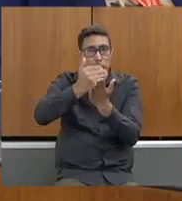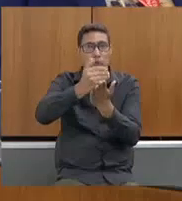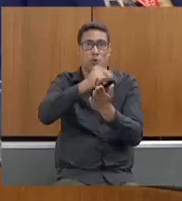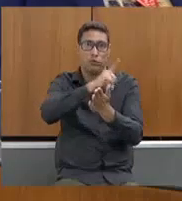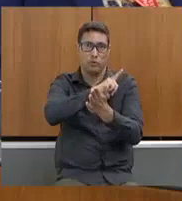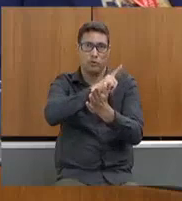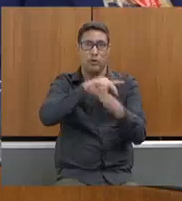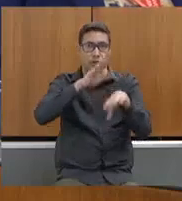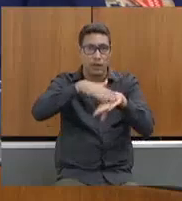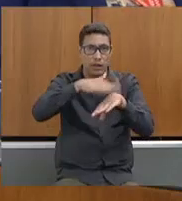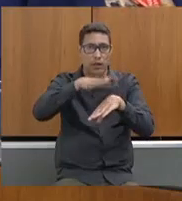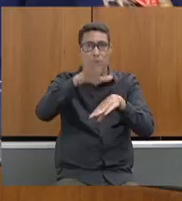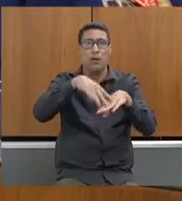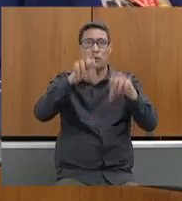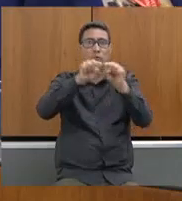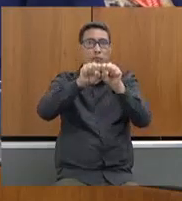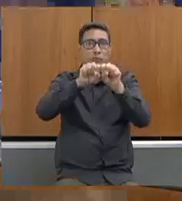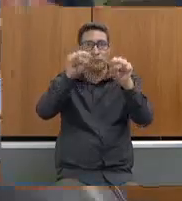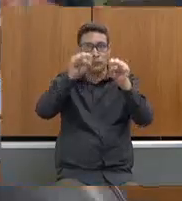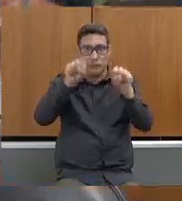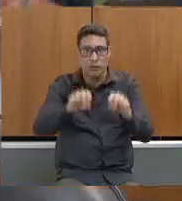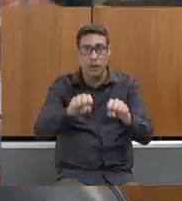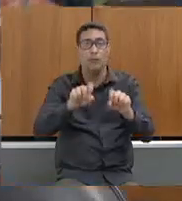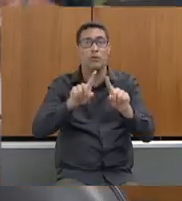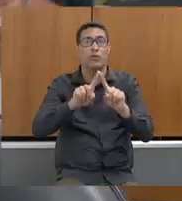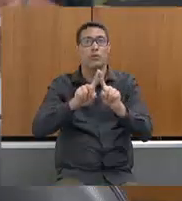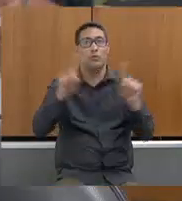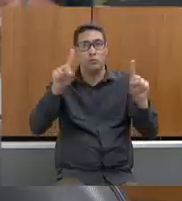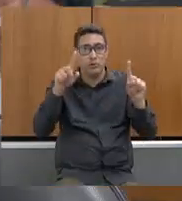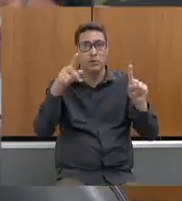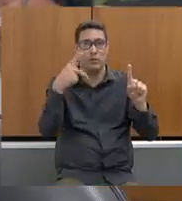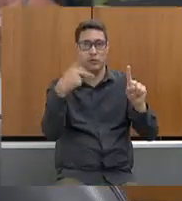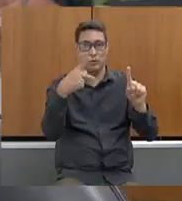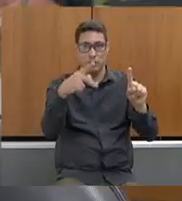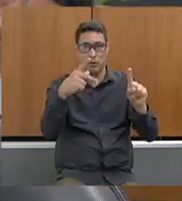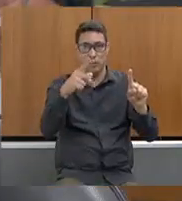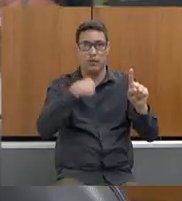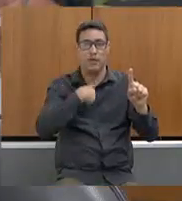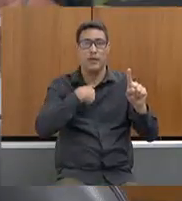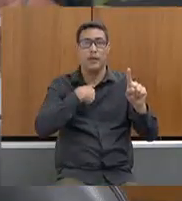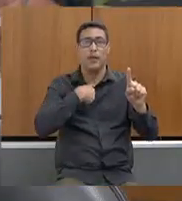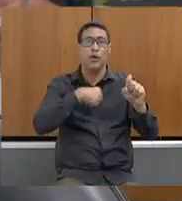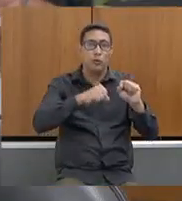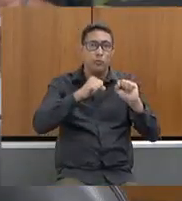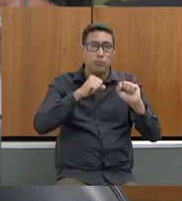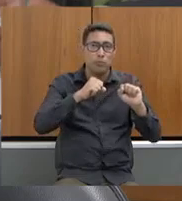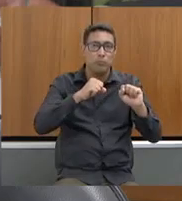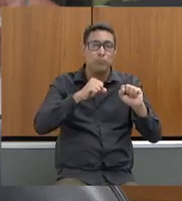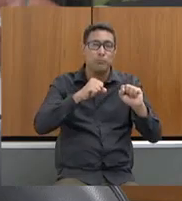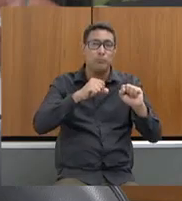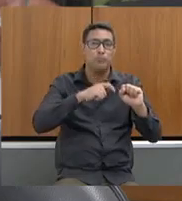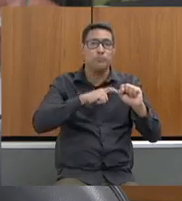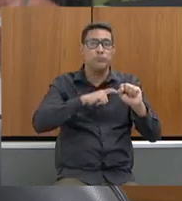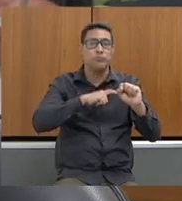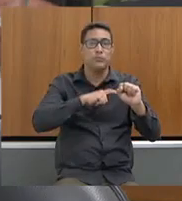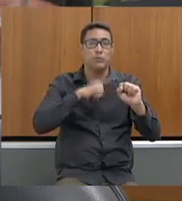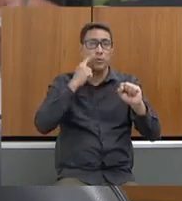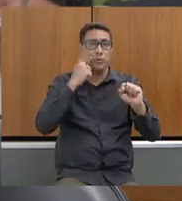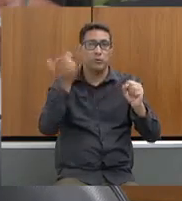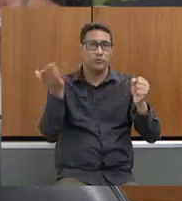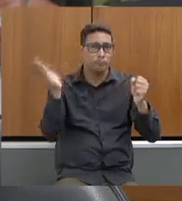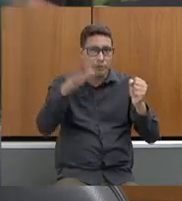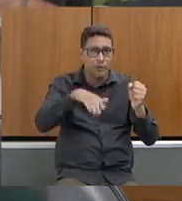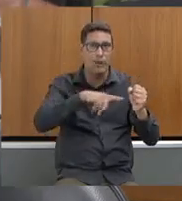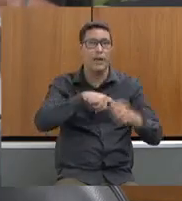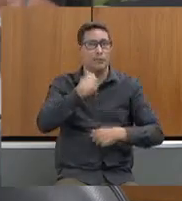sistema onde esses licenciamentos ambientais estivessem públicos. Quando eu cheguei, deputado, eu